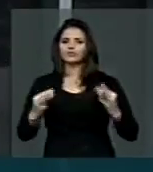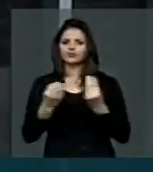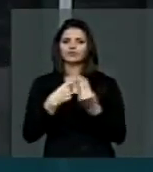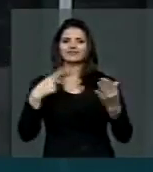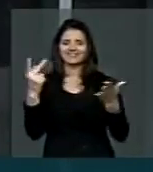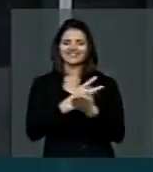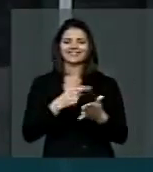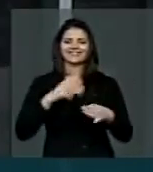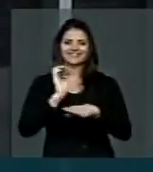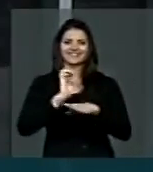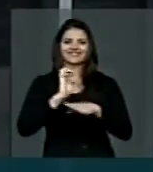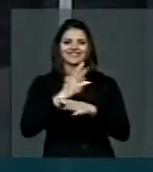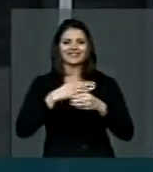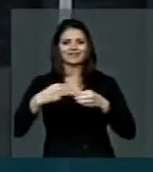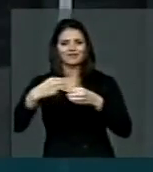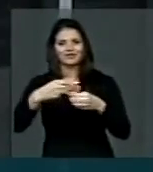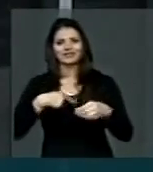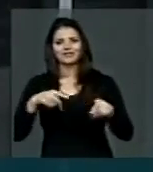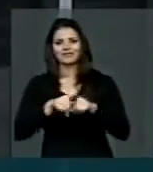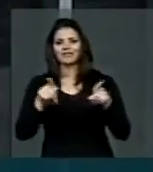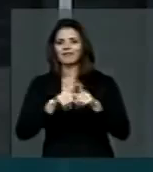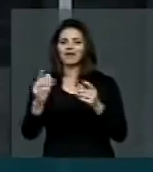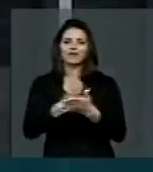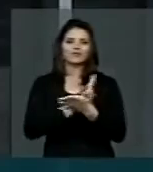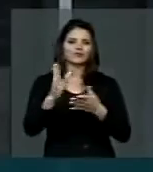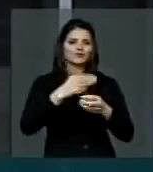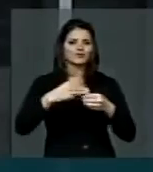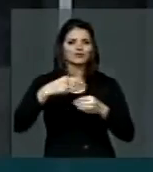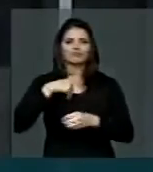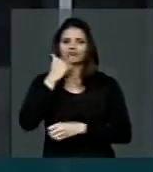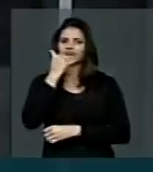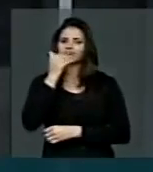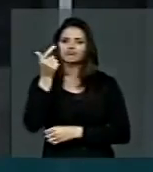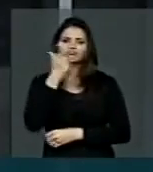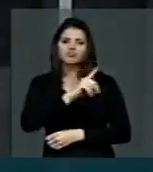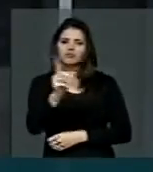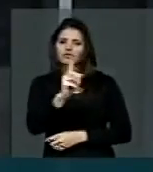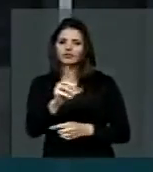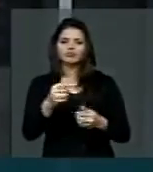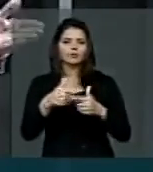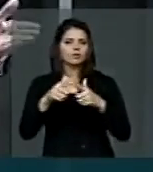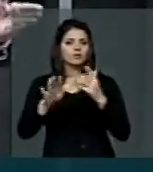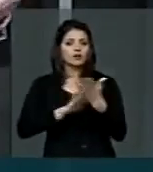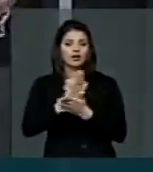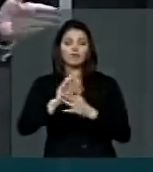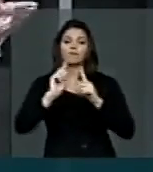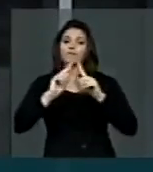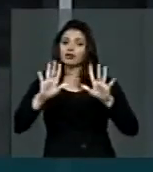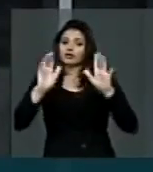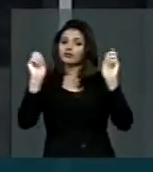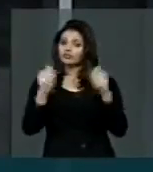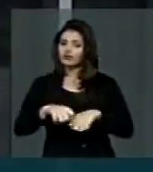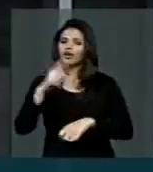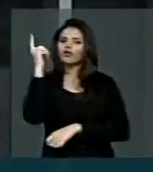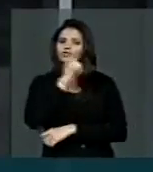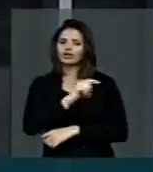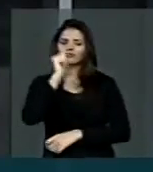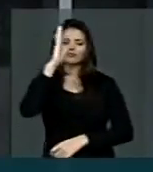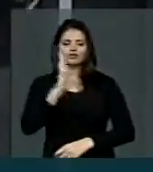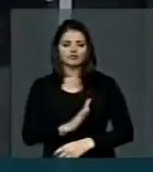o caso lá do meu município não é o caso de alguns municípios de Santa Catarina mas muitos casos no Brasil por isso eu comunico